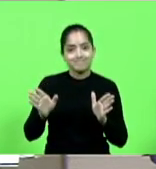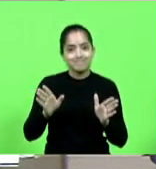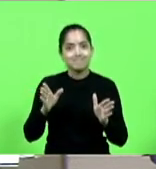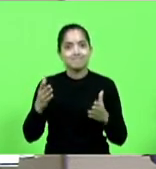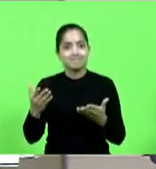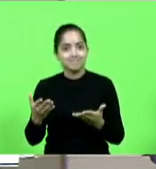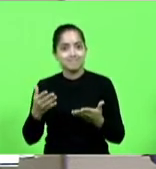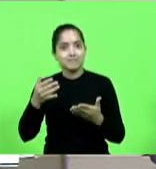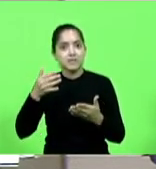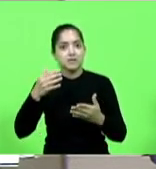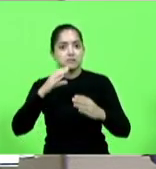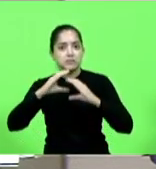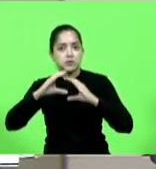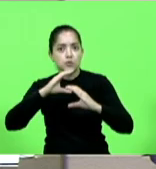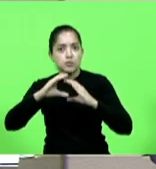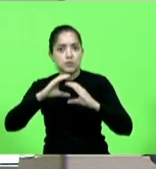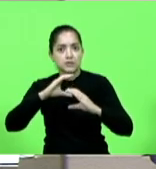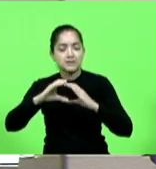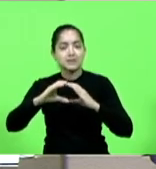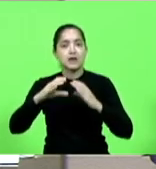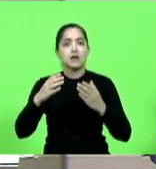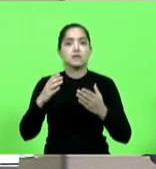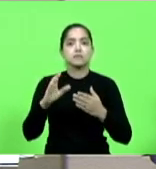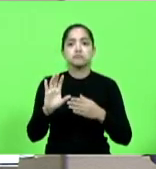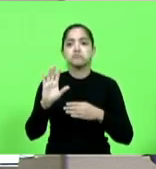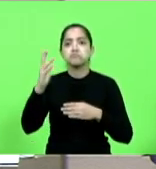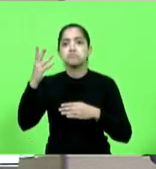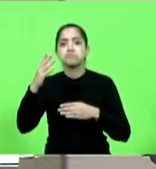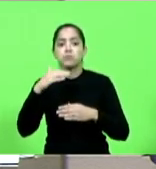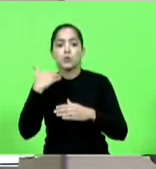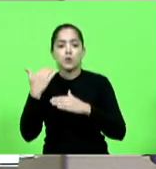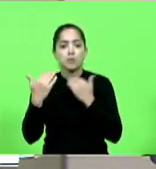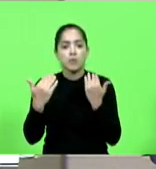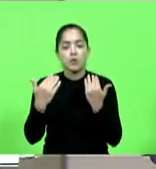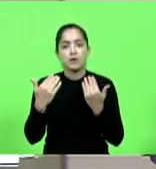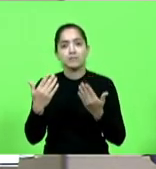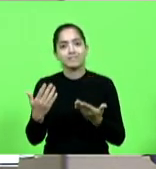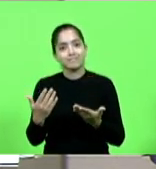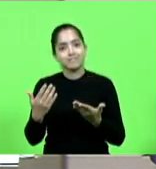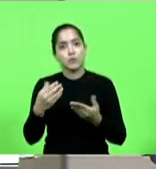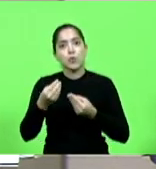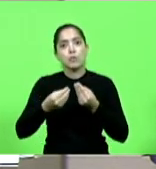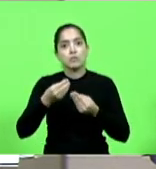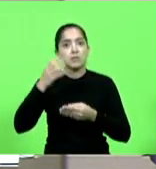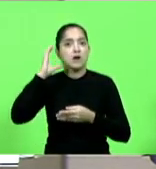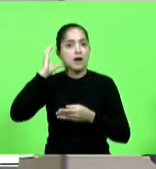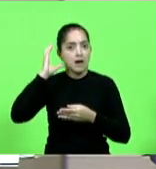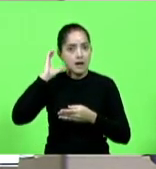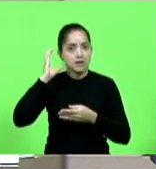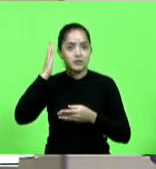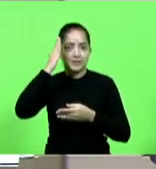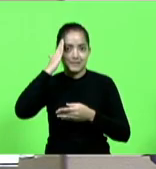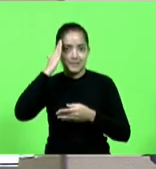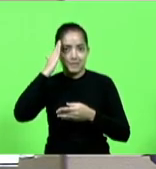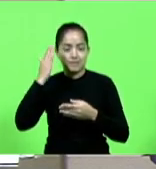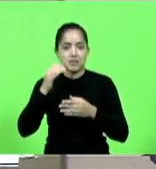comunicarem o passamento de alguma pessoa querida elas usavam o rádio e através do rádio elas levavam a informação